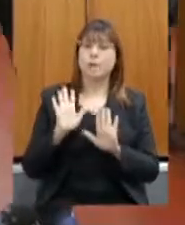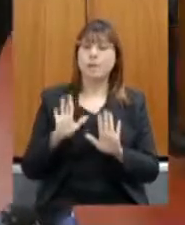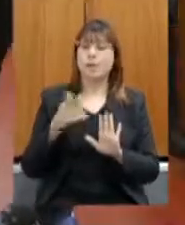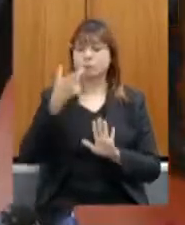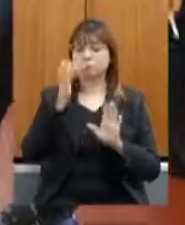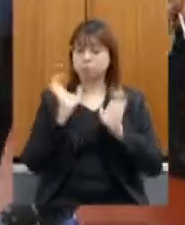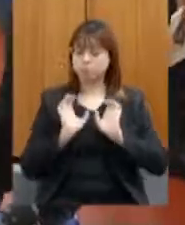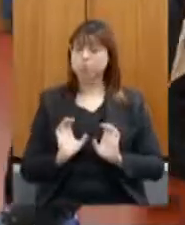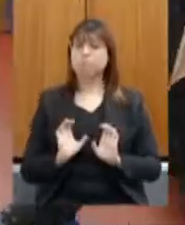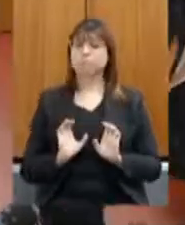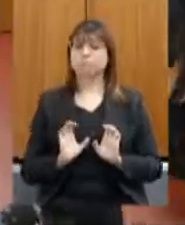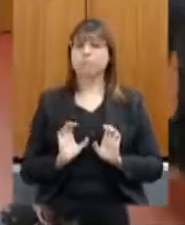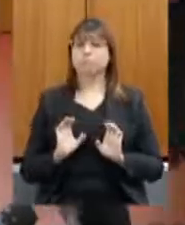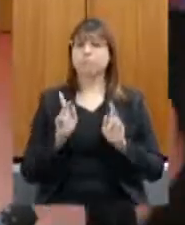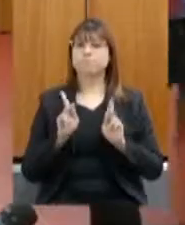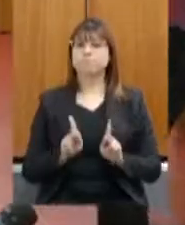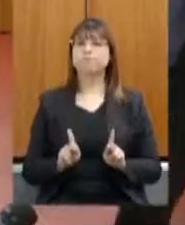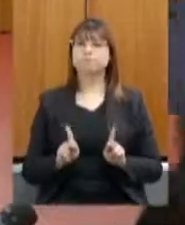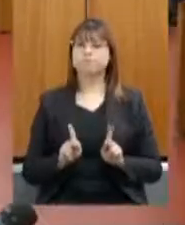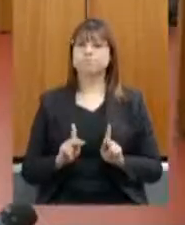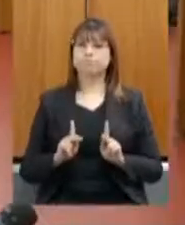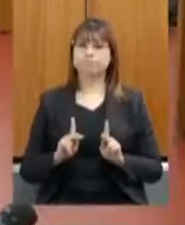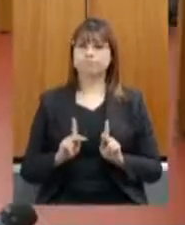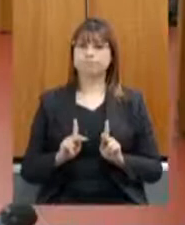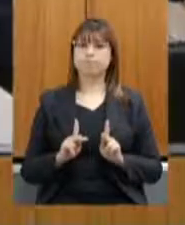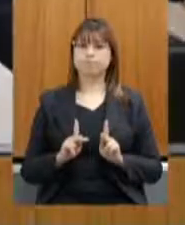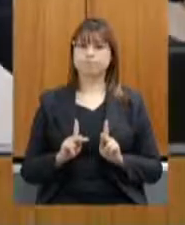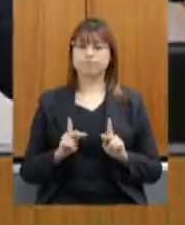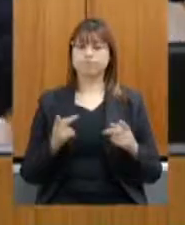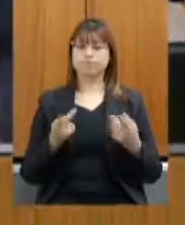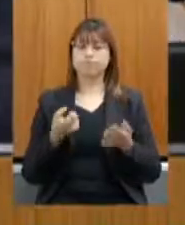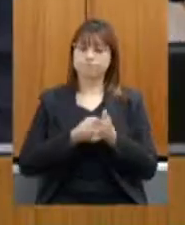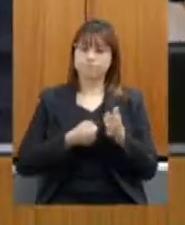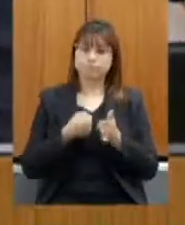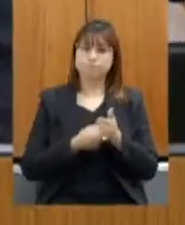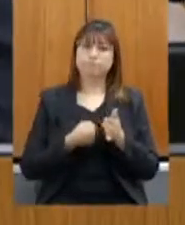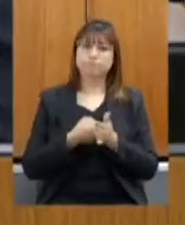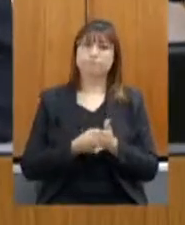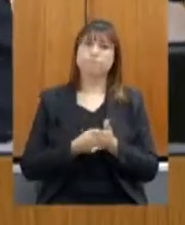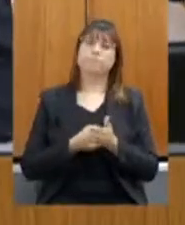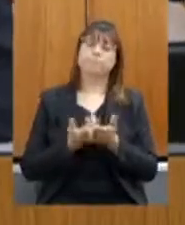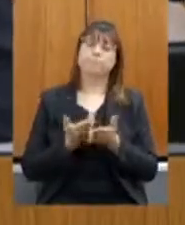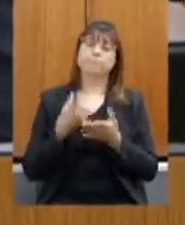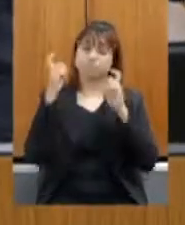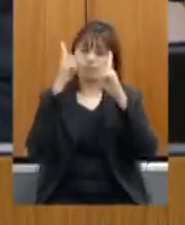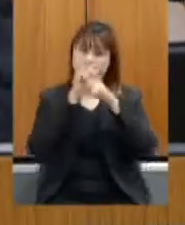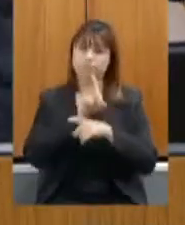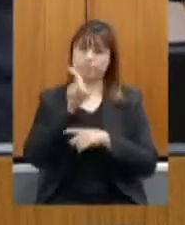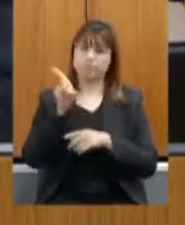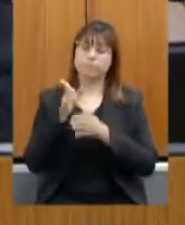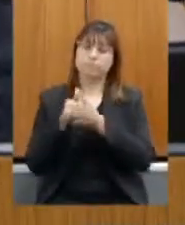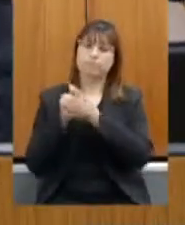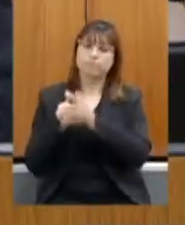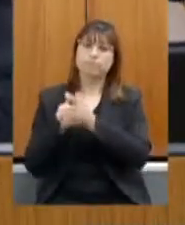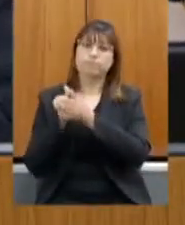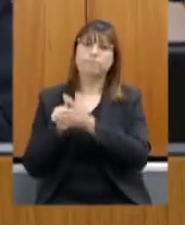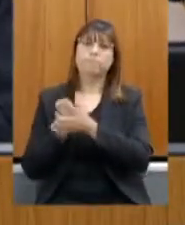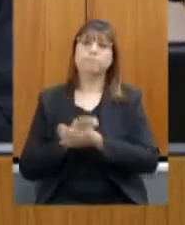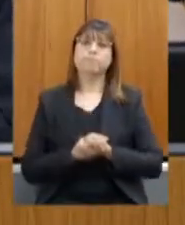alguém que enfrenta as agruras lá do nosso querido Vale do Jequichonha. Com a palavra,